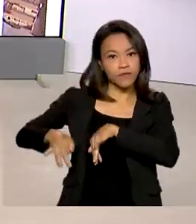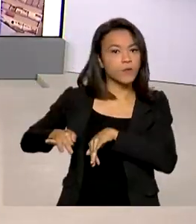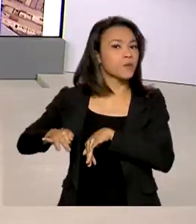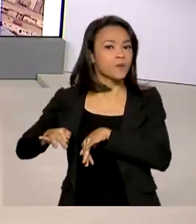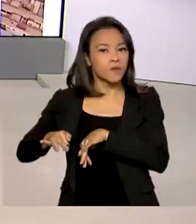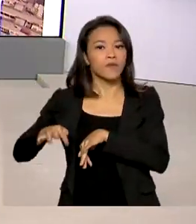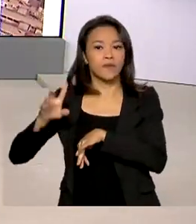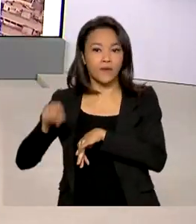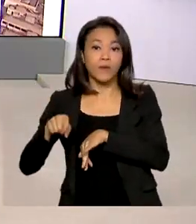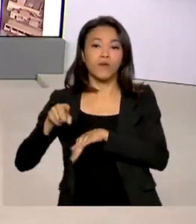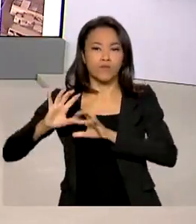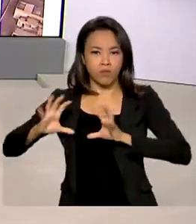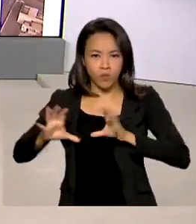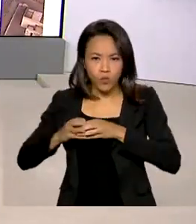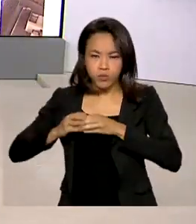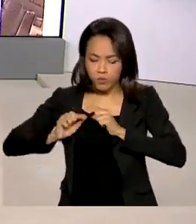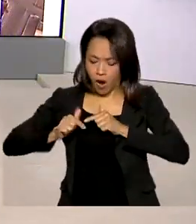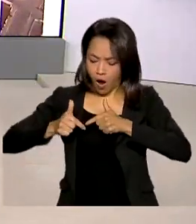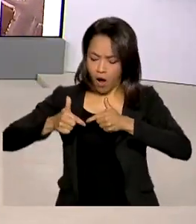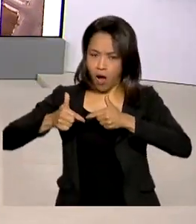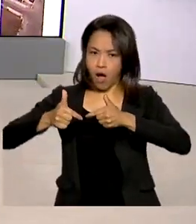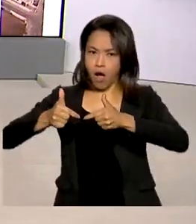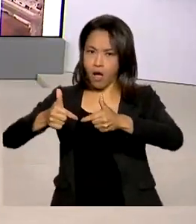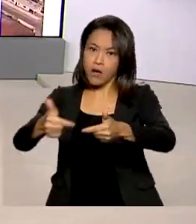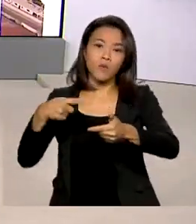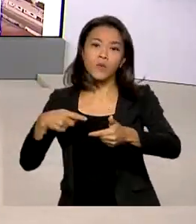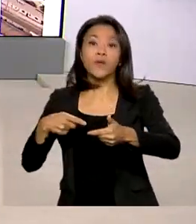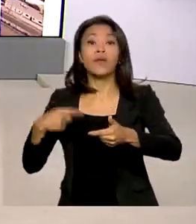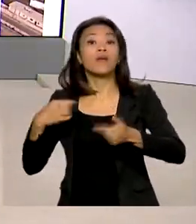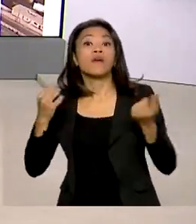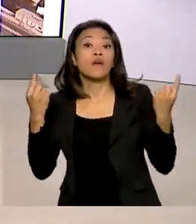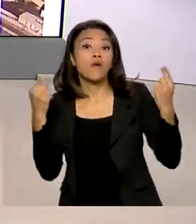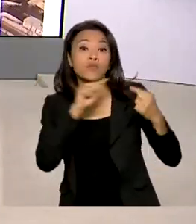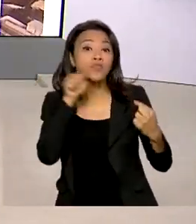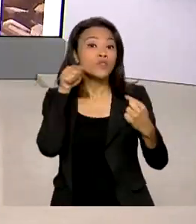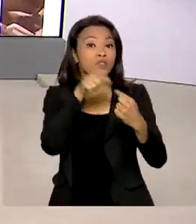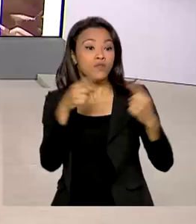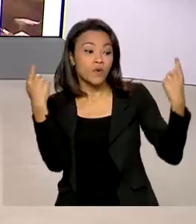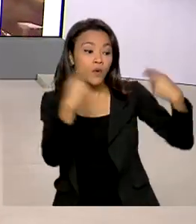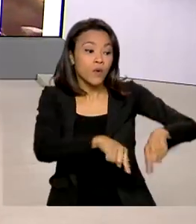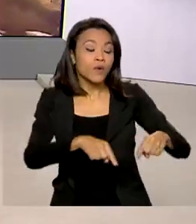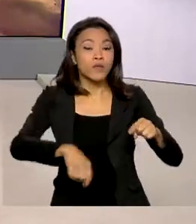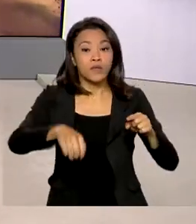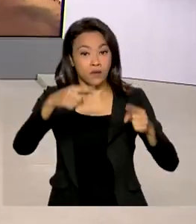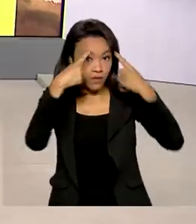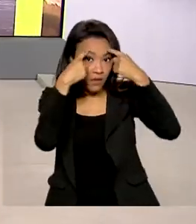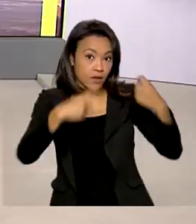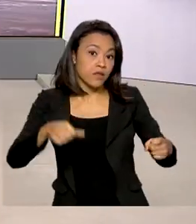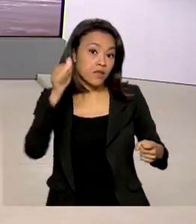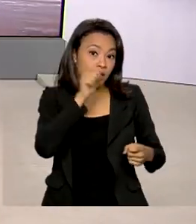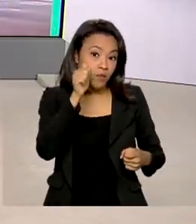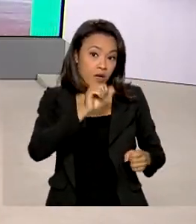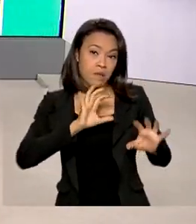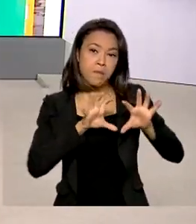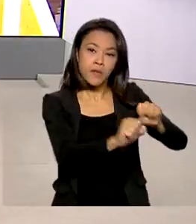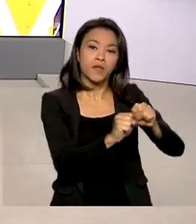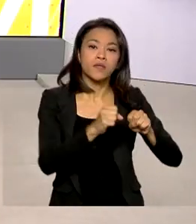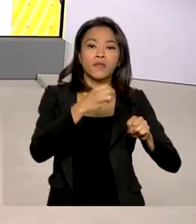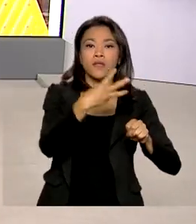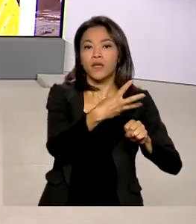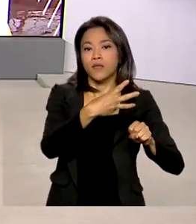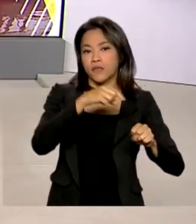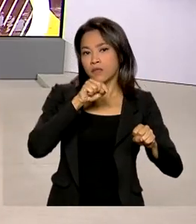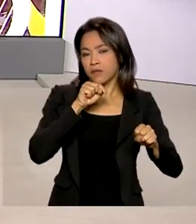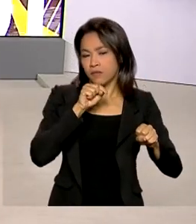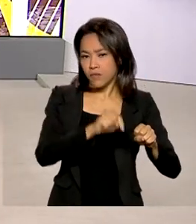Resguardo 2, de combate à violência contra a mulher com a prisão de mais de 3.900 pessoas. A ação